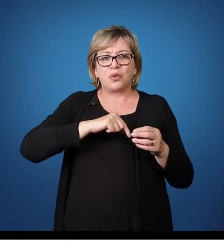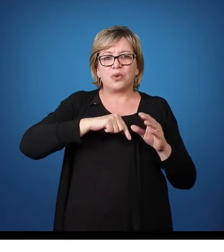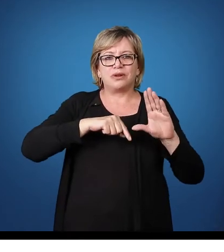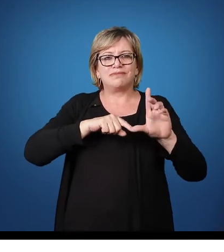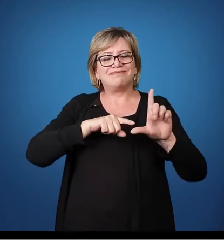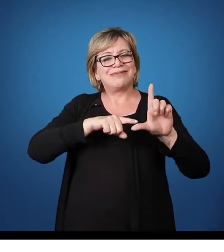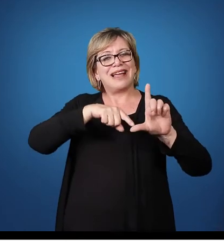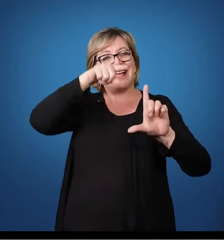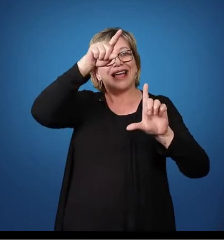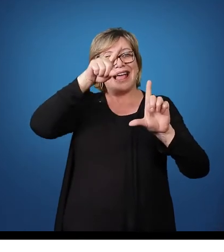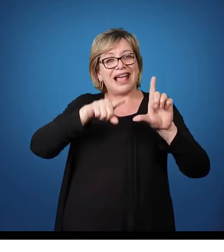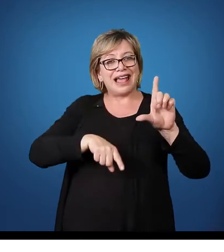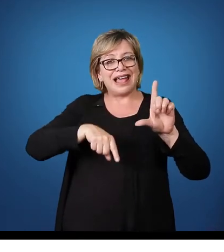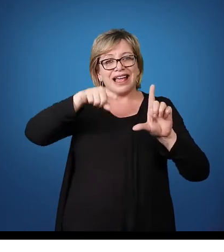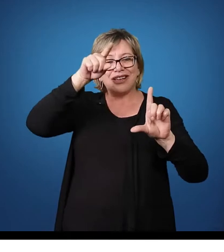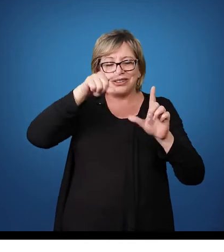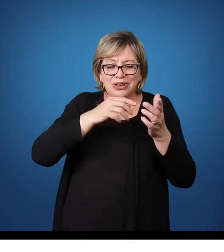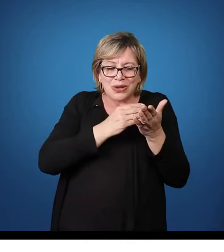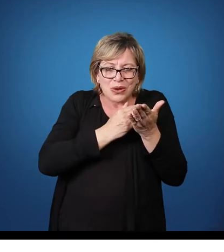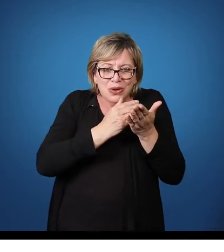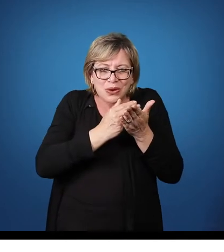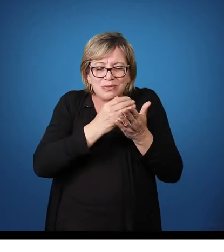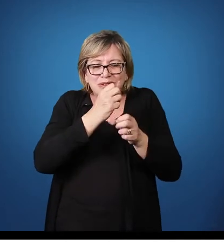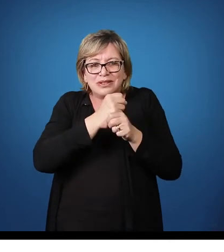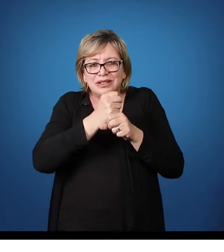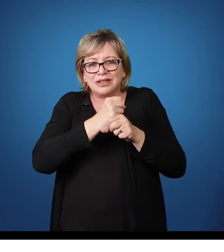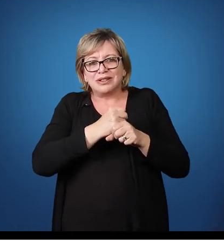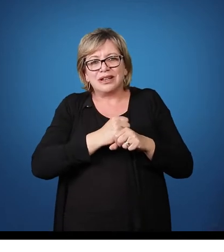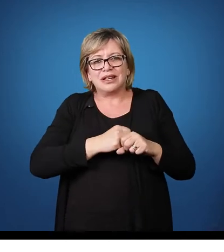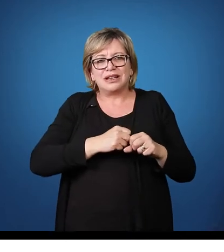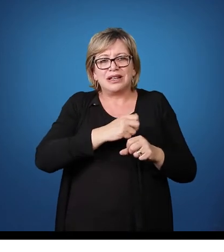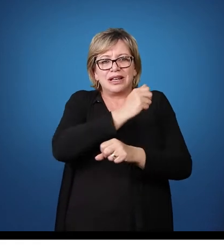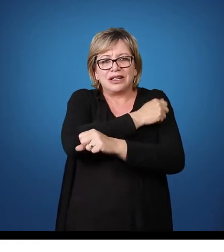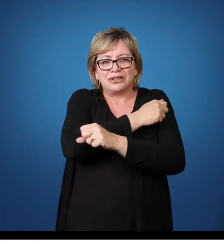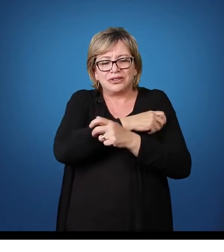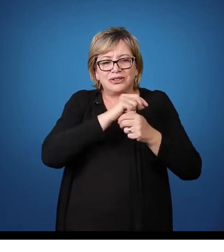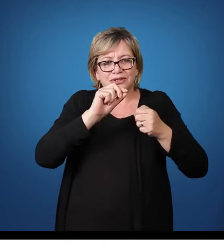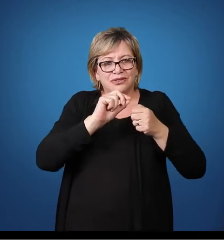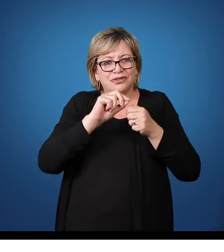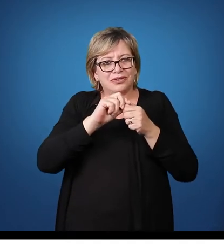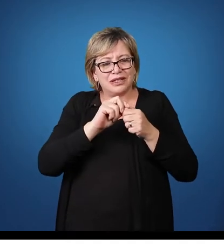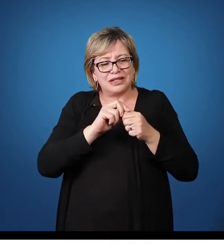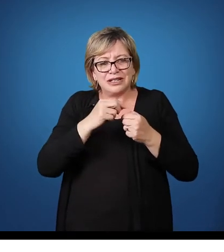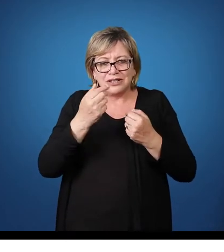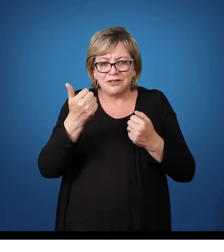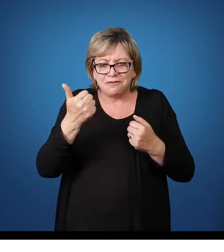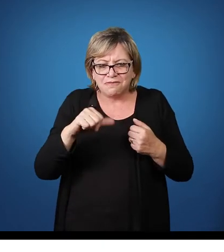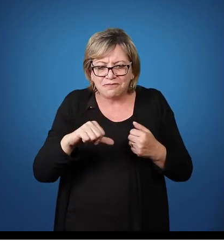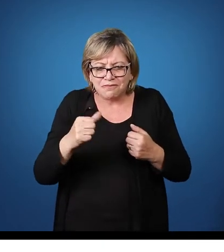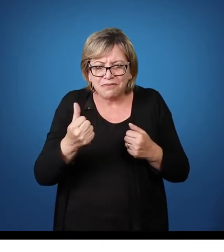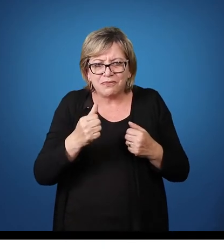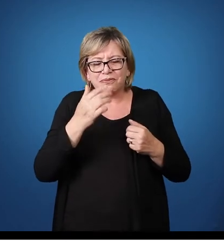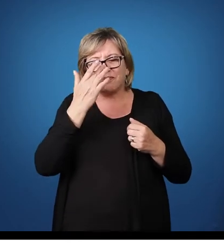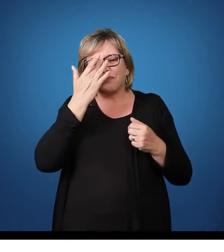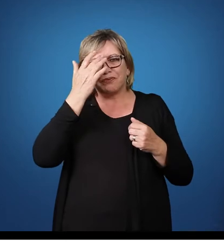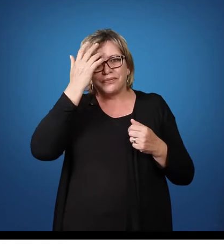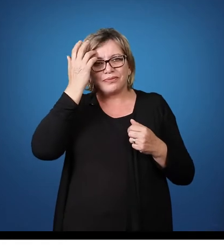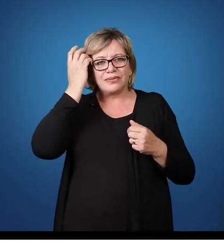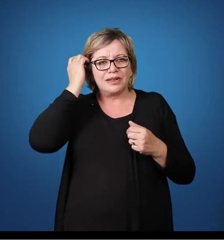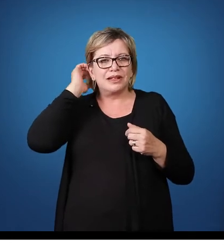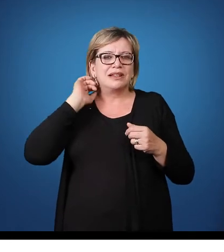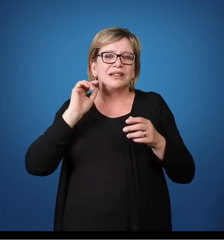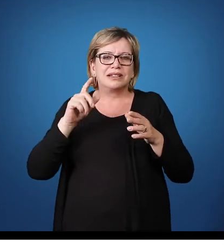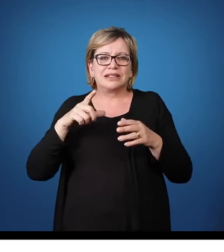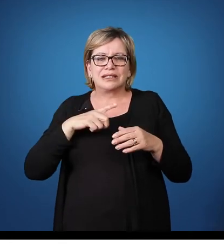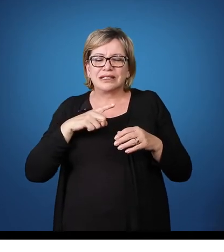onde, no início do ano, os alunos são, realizam-se com eles alguma avaliação, onde se tem a